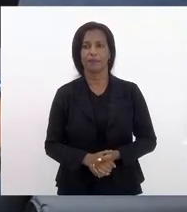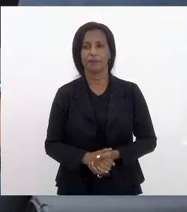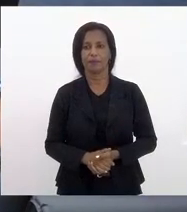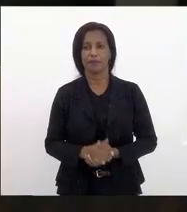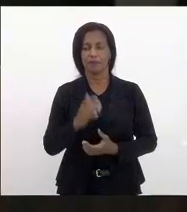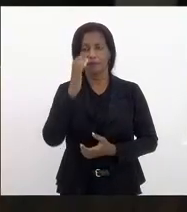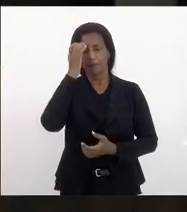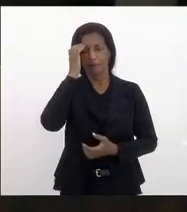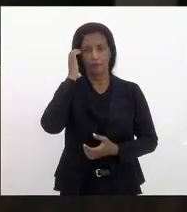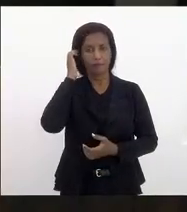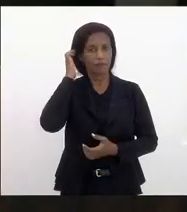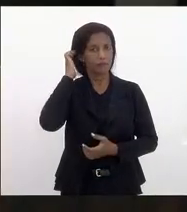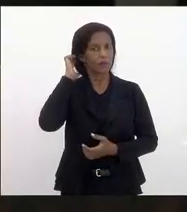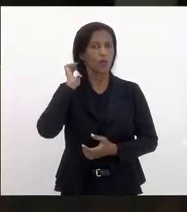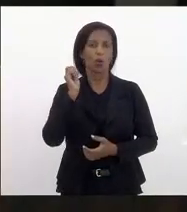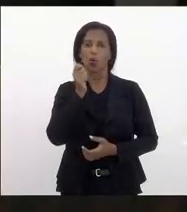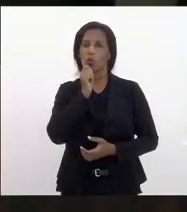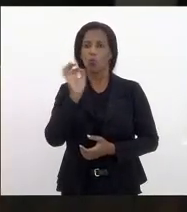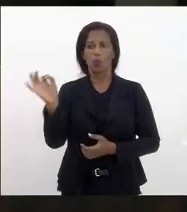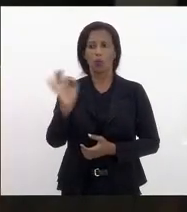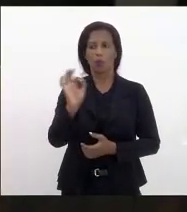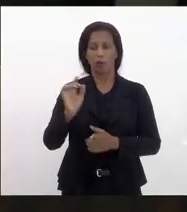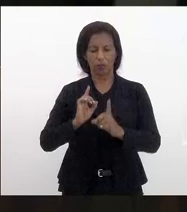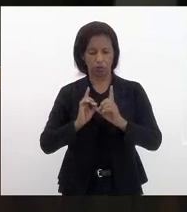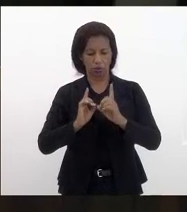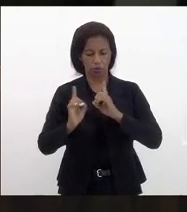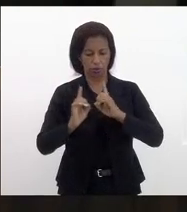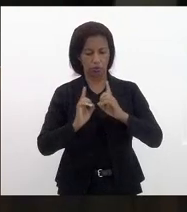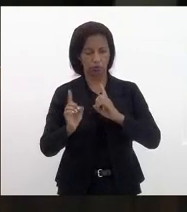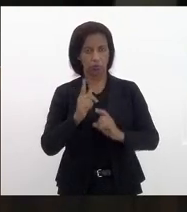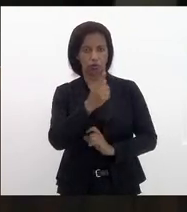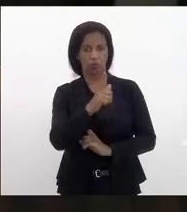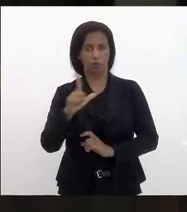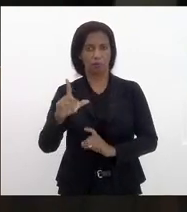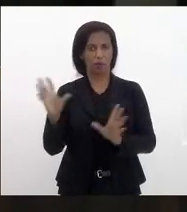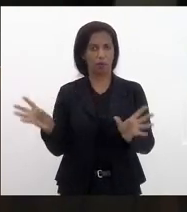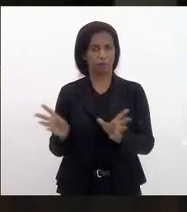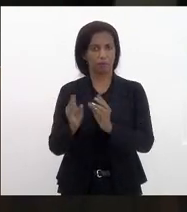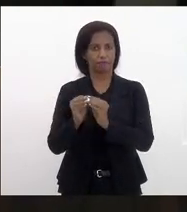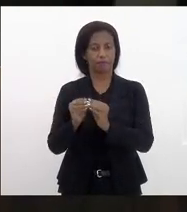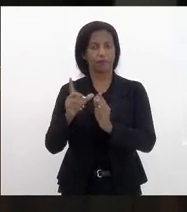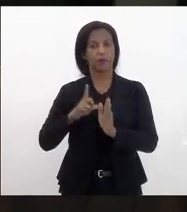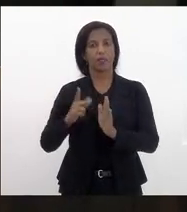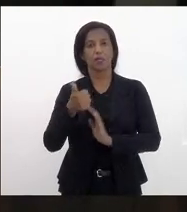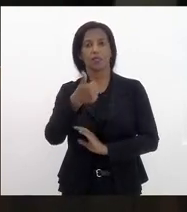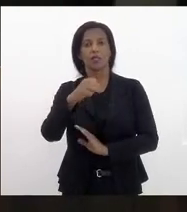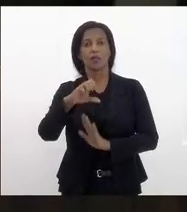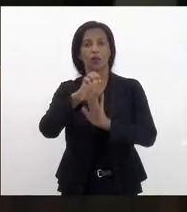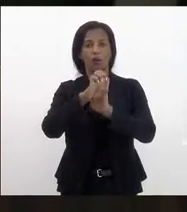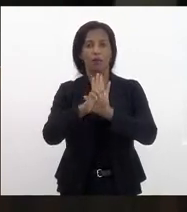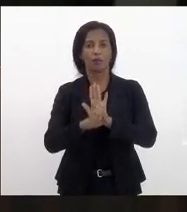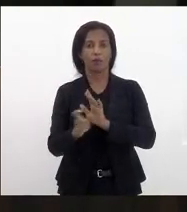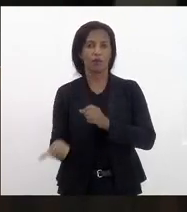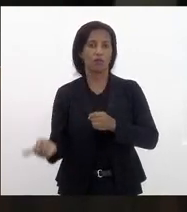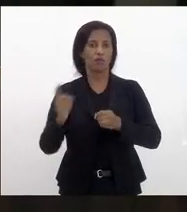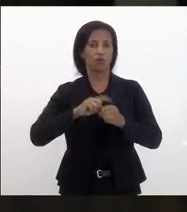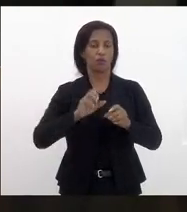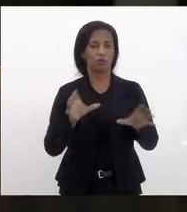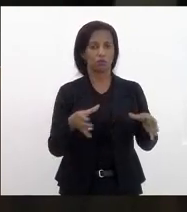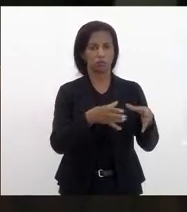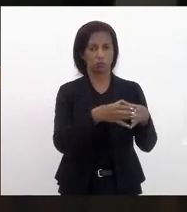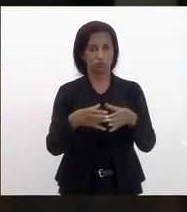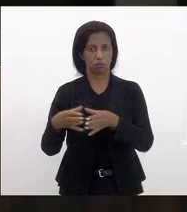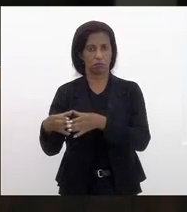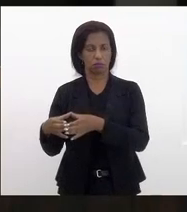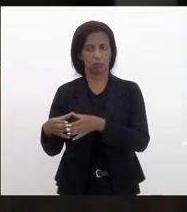Não havendo mais quem queira discutir, projeto, encerrado a discussão, o projeto recebeu 19 emendas e retorna às comissões.